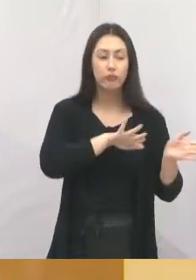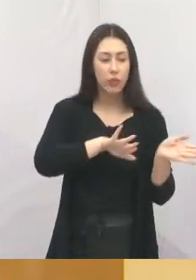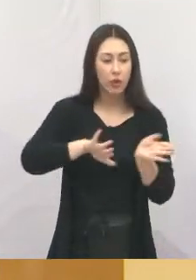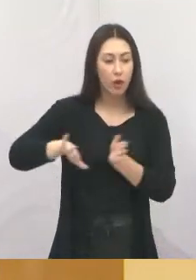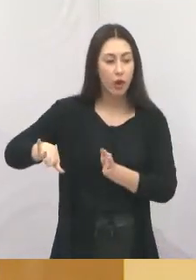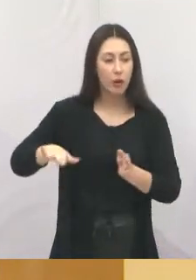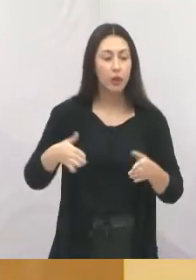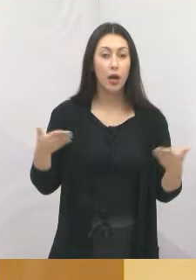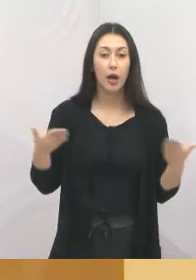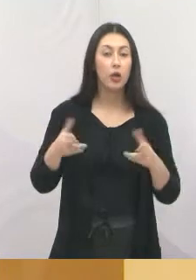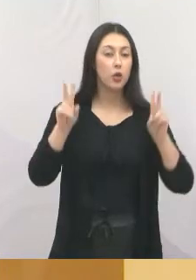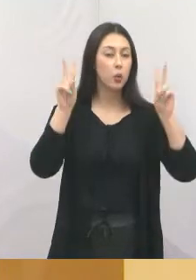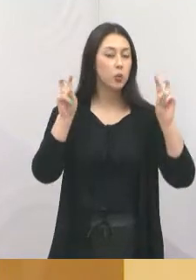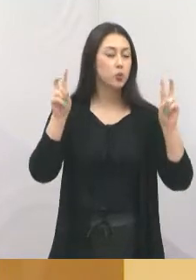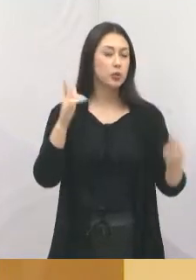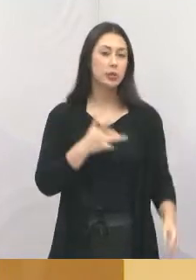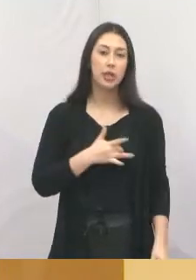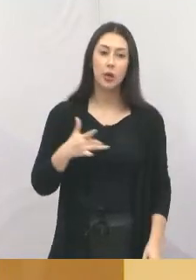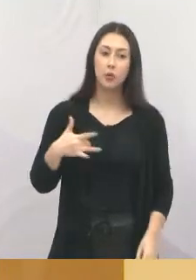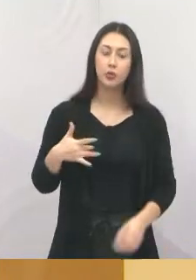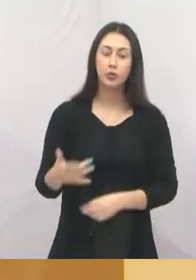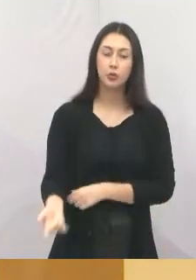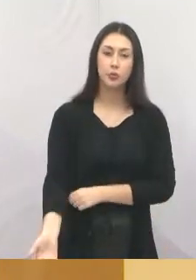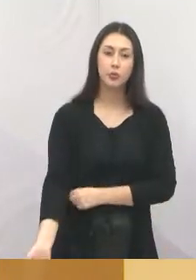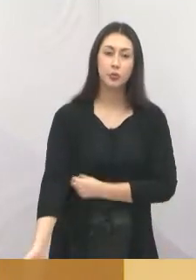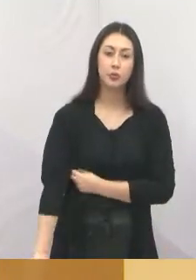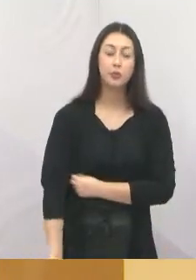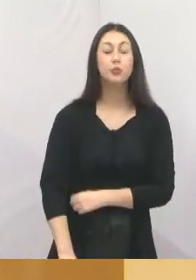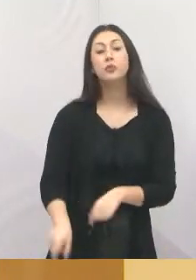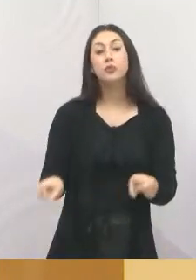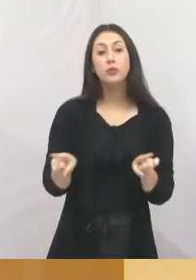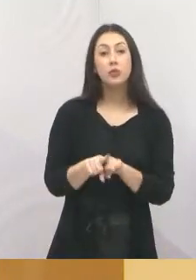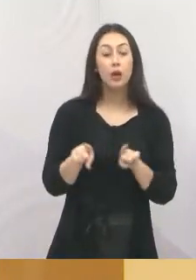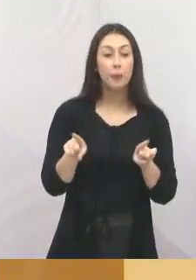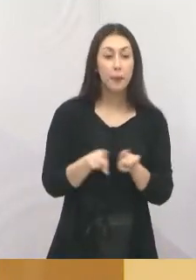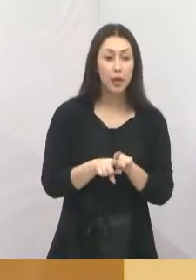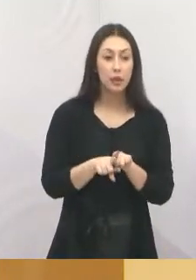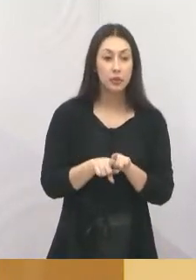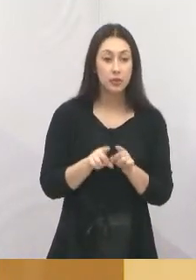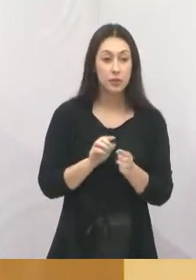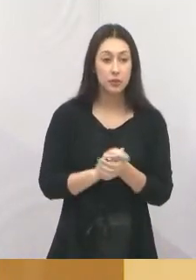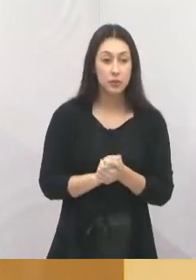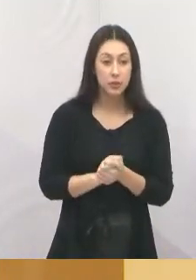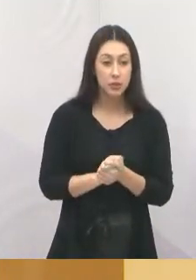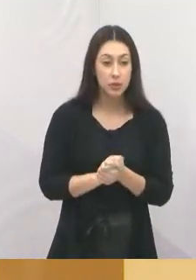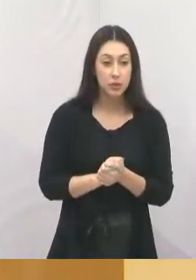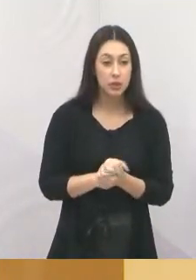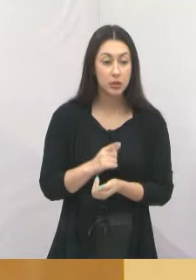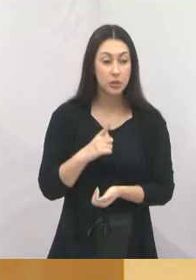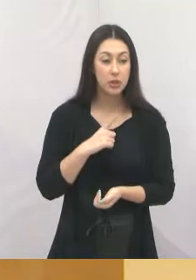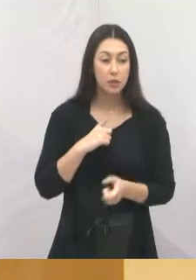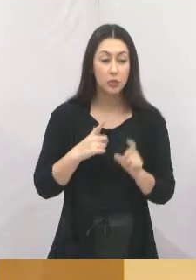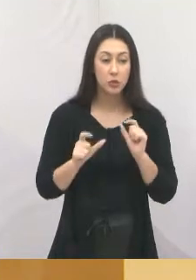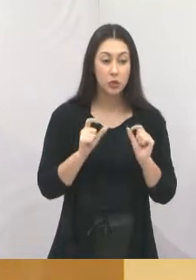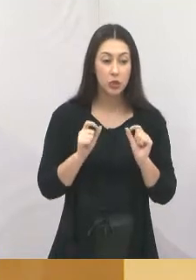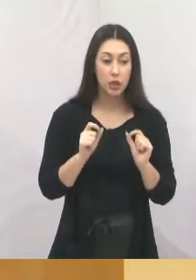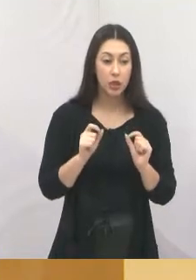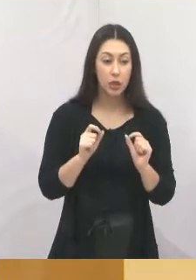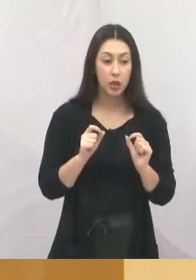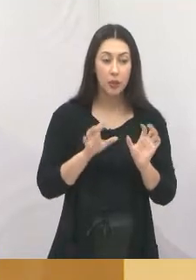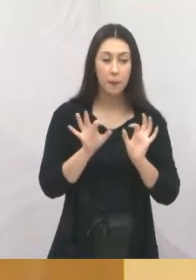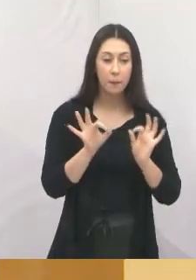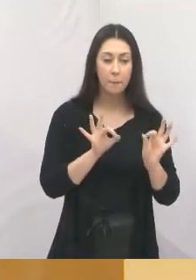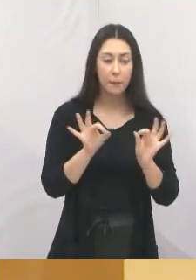assunto, indo um pouquinho para a saúde, nós estamos também com o processo para